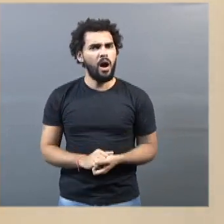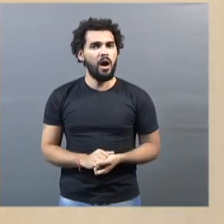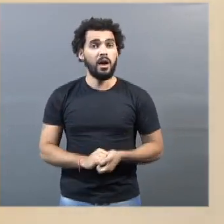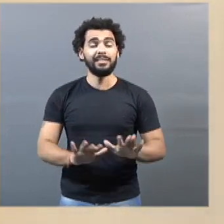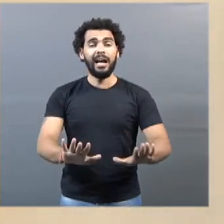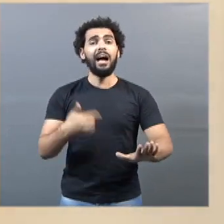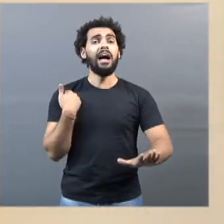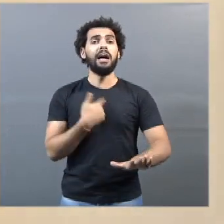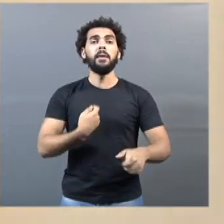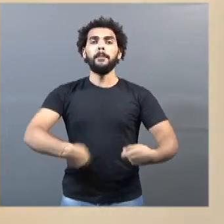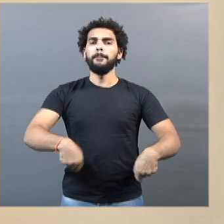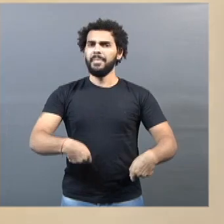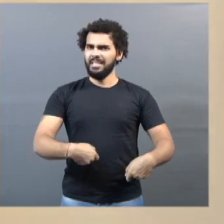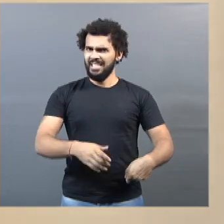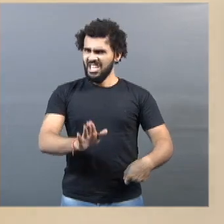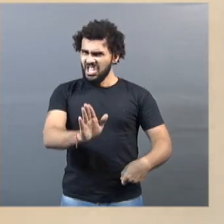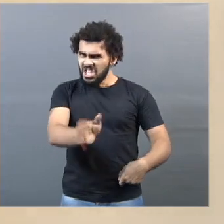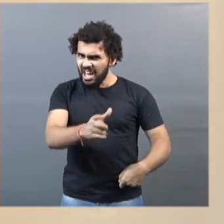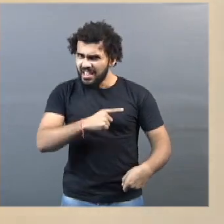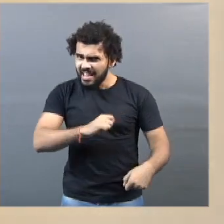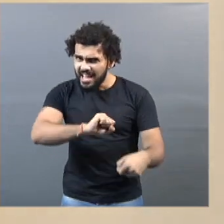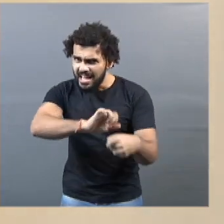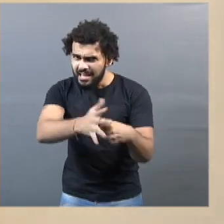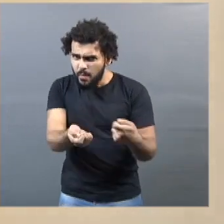avaliar se a epidemia está sob controle.